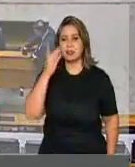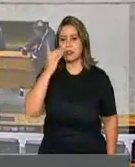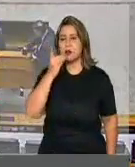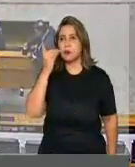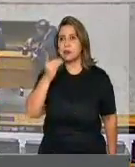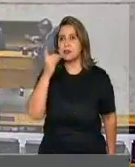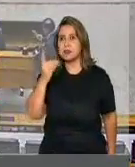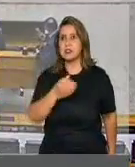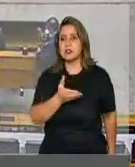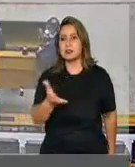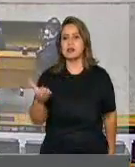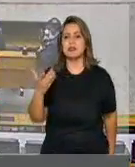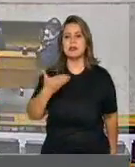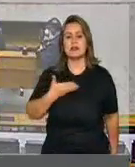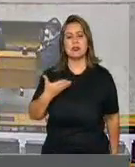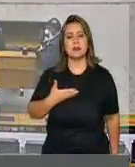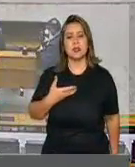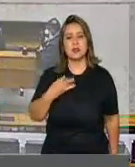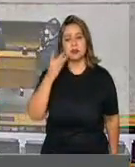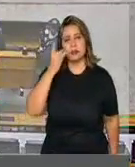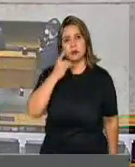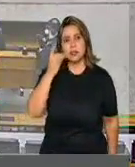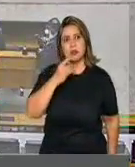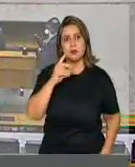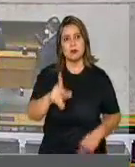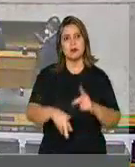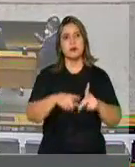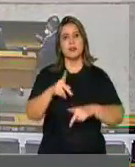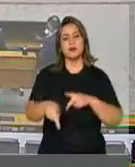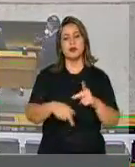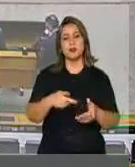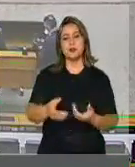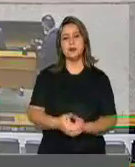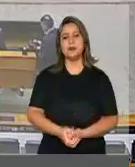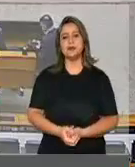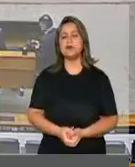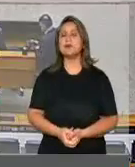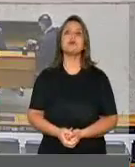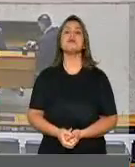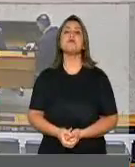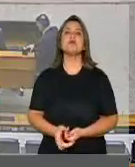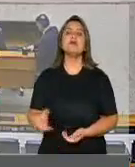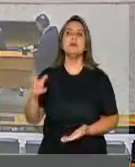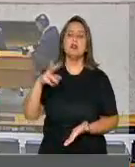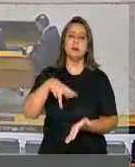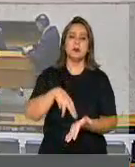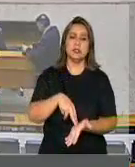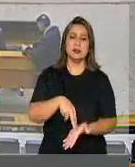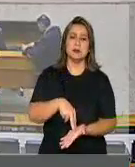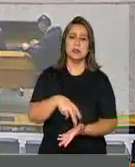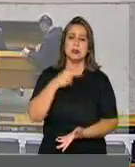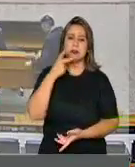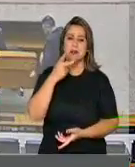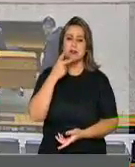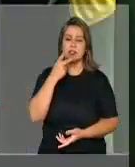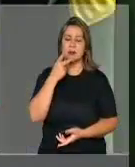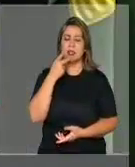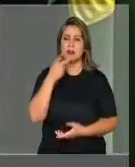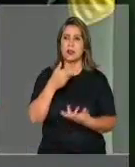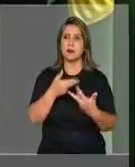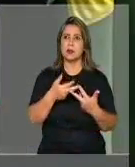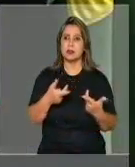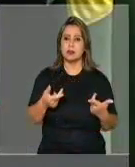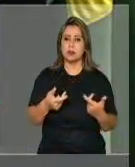quem saúdo, por extensão, os colegas parlamentares, estimado povo brasileiro, venham a esta tribuna para fazer alguns